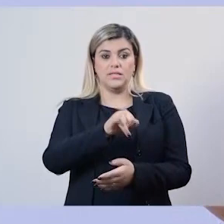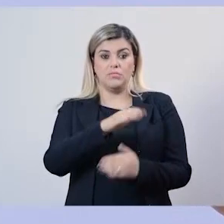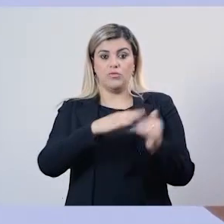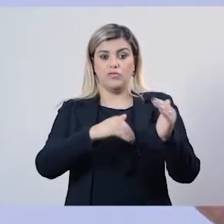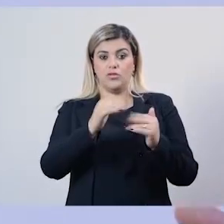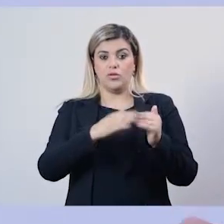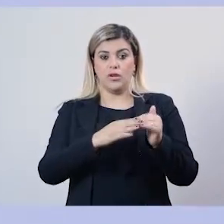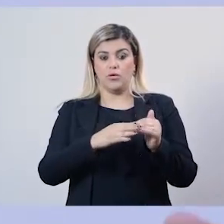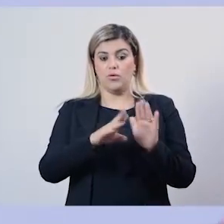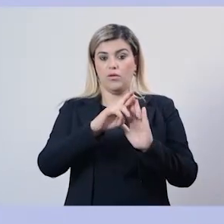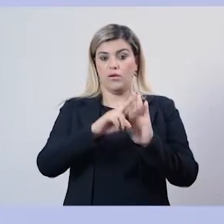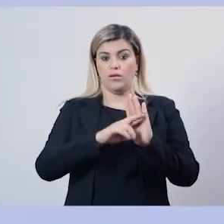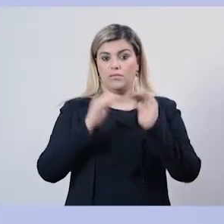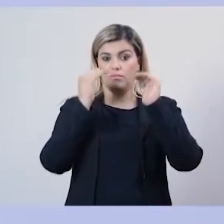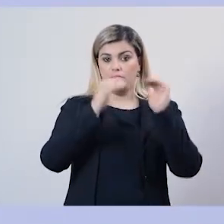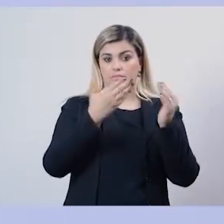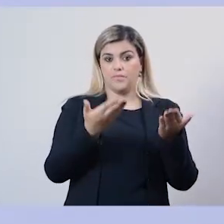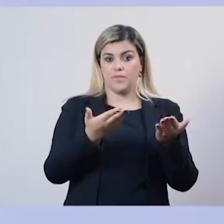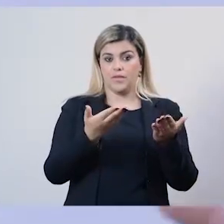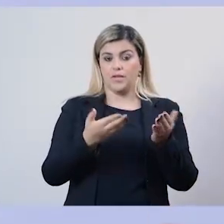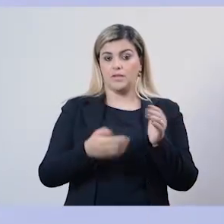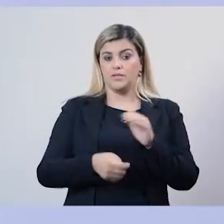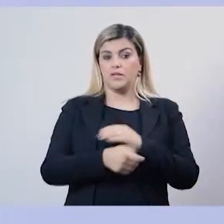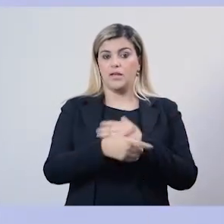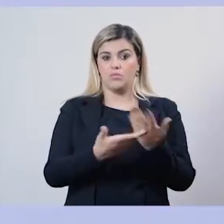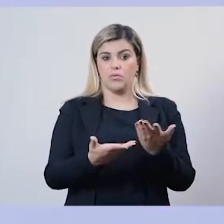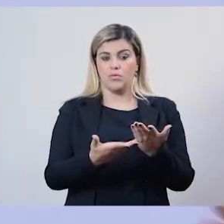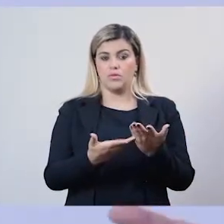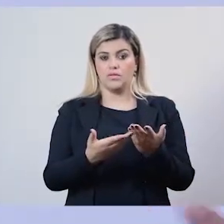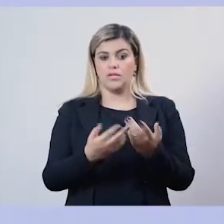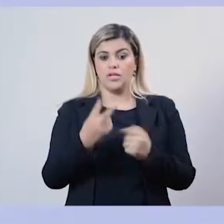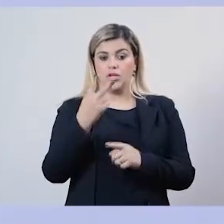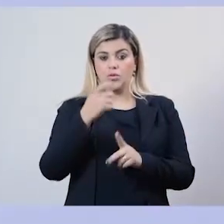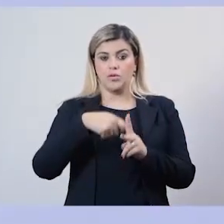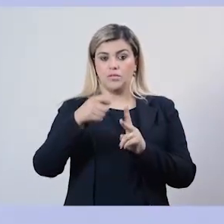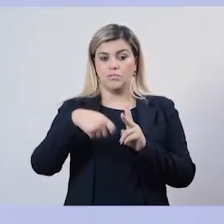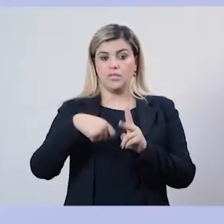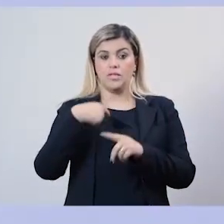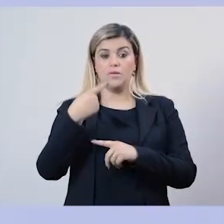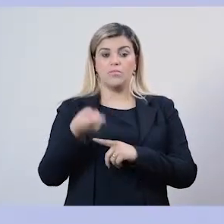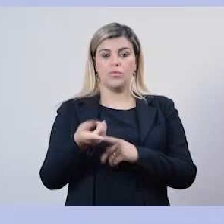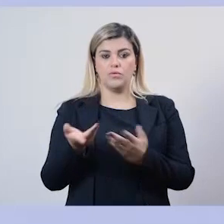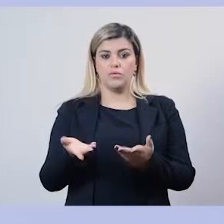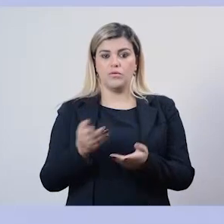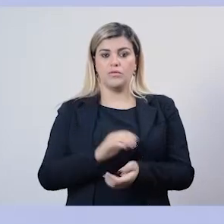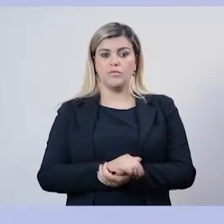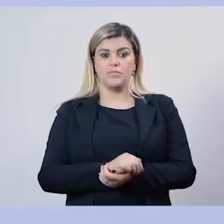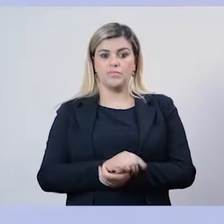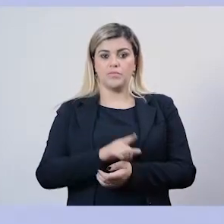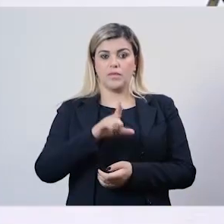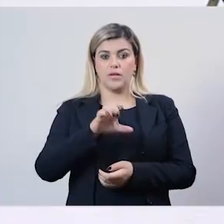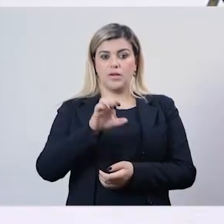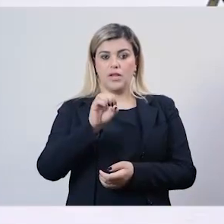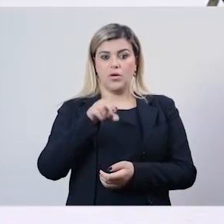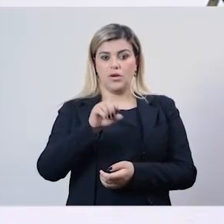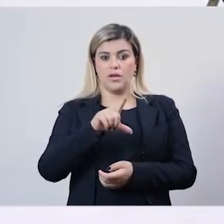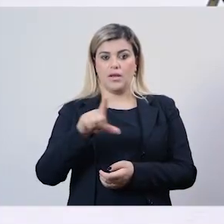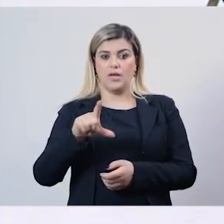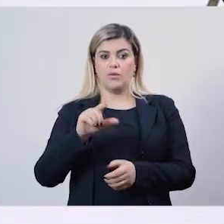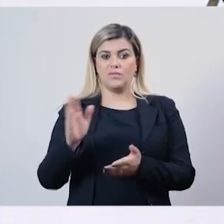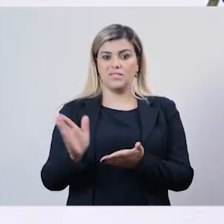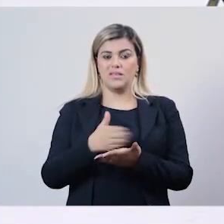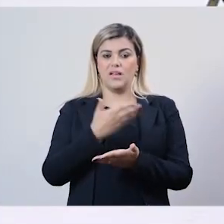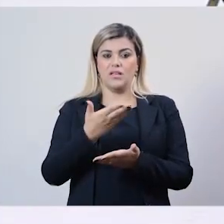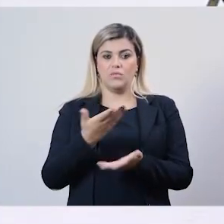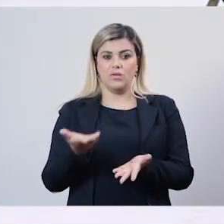foi dado o prêmio de consolação. No entanto, dois meses depois, nem o Leonel Miranda seria mais ministro da Saúde. E o